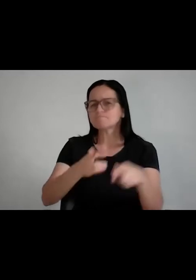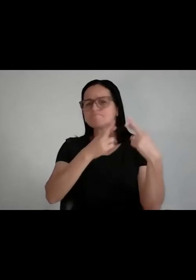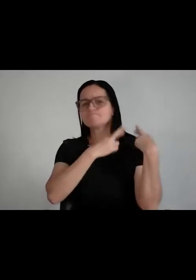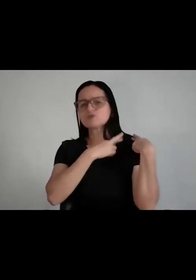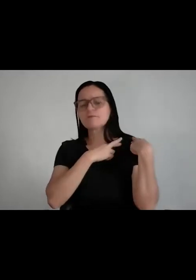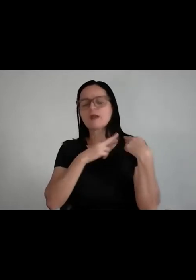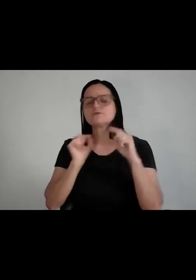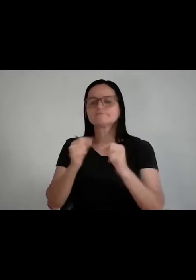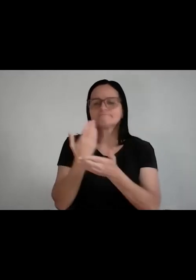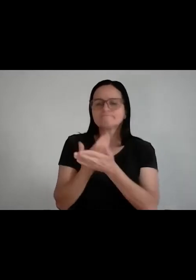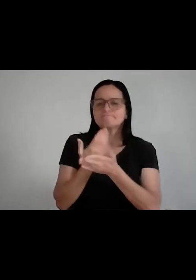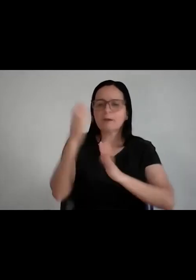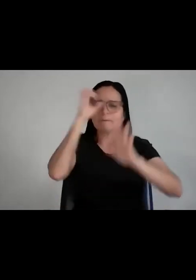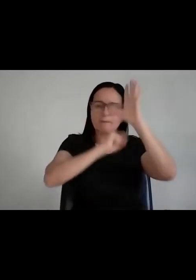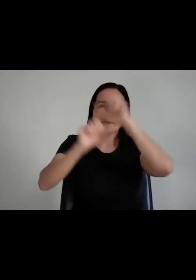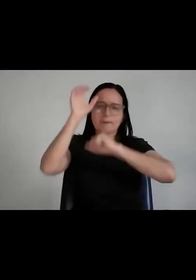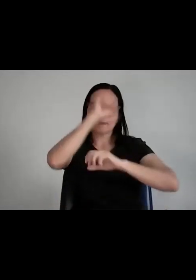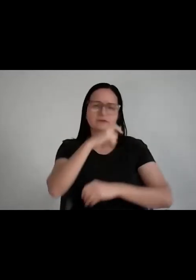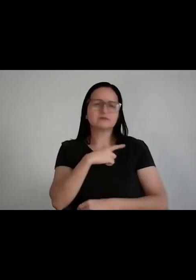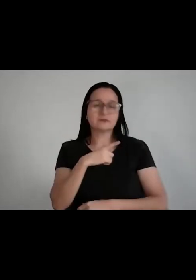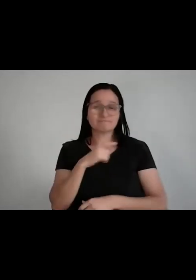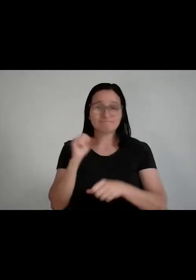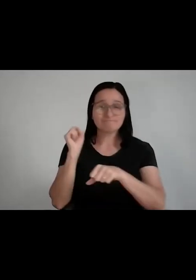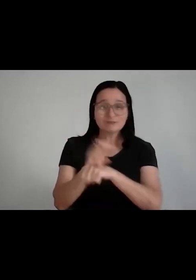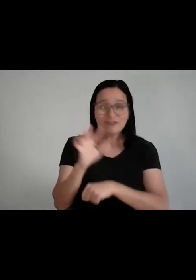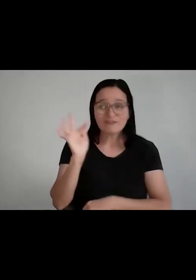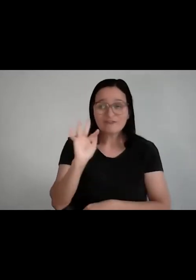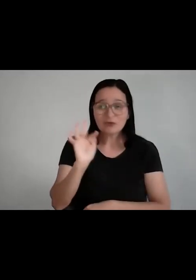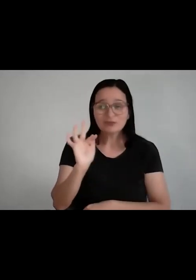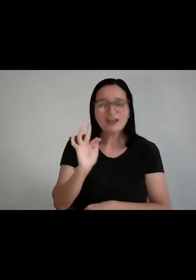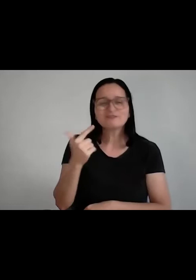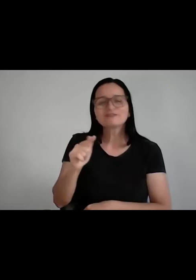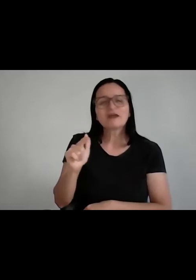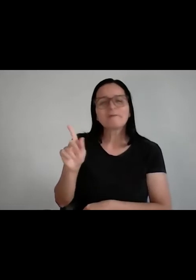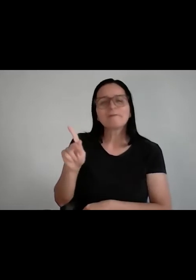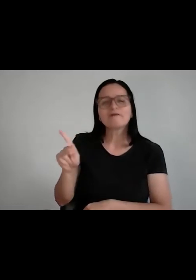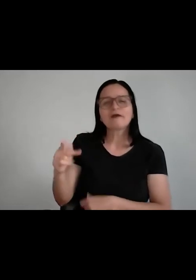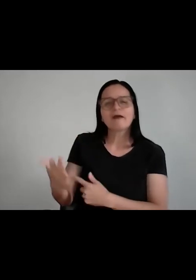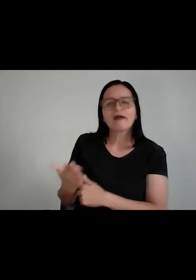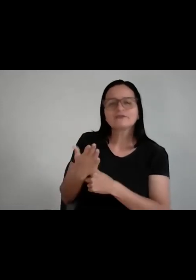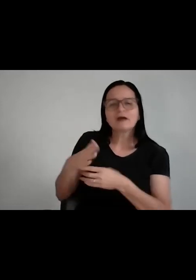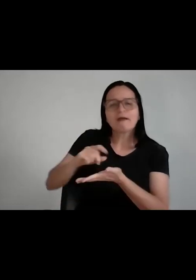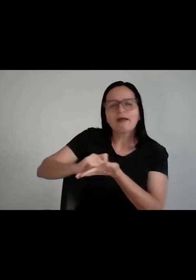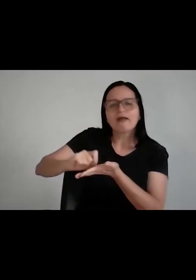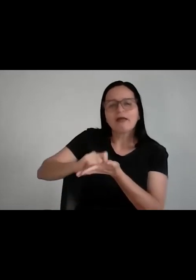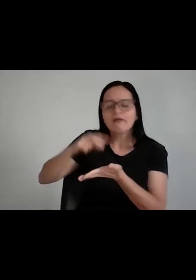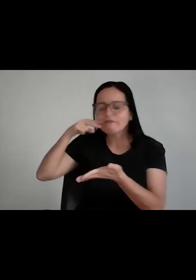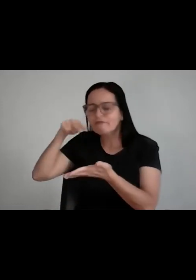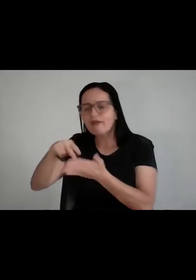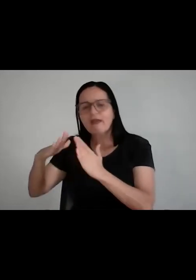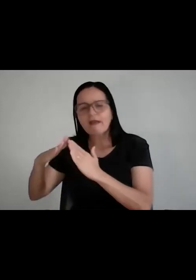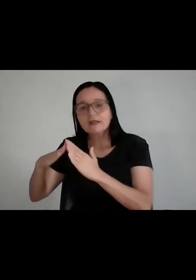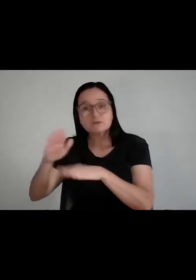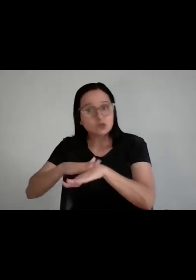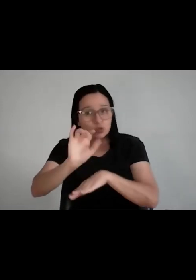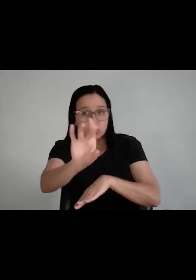aprendizagem, né? Quem está na faculdade não tem a tia lá do fundamental para pegar na mão para ver se fez dever de casa, né? Então, é se vir aí